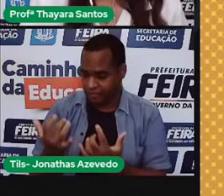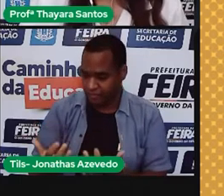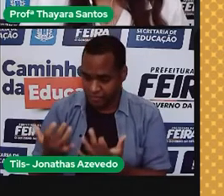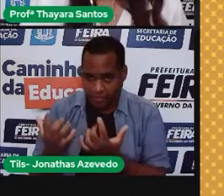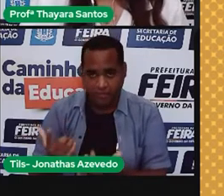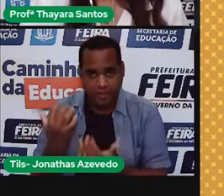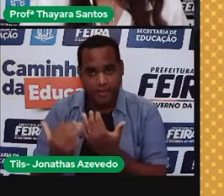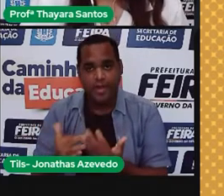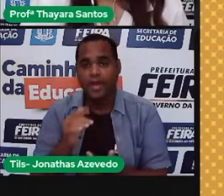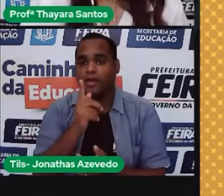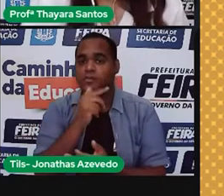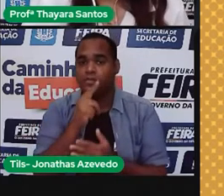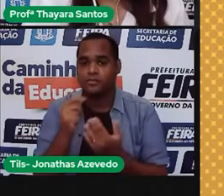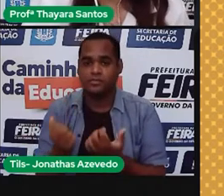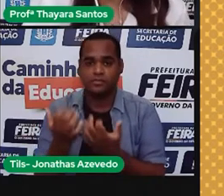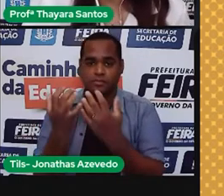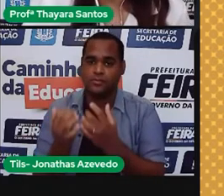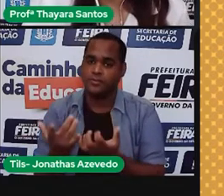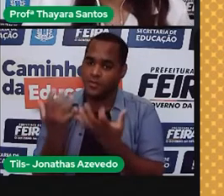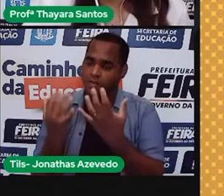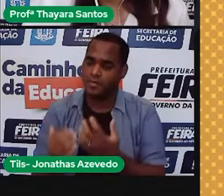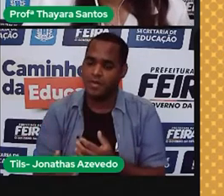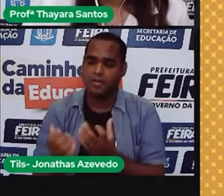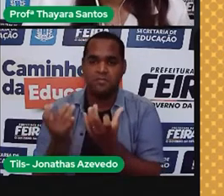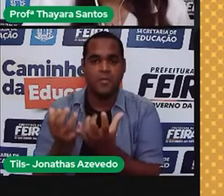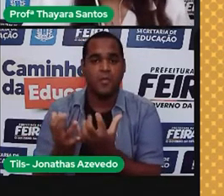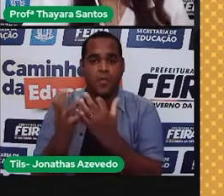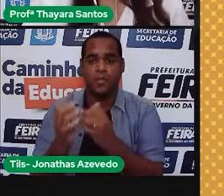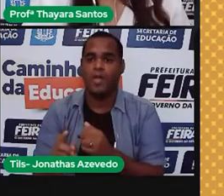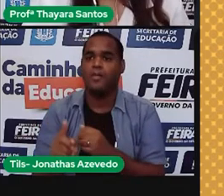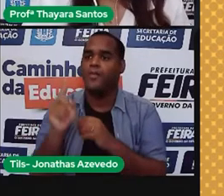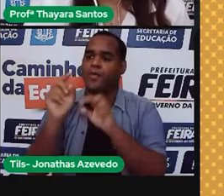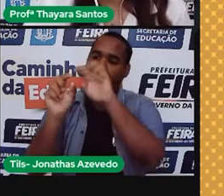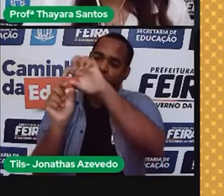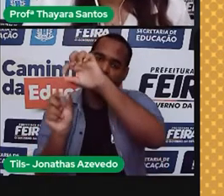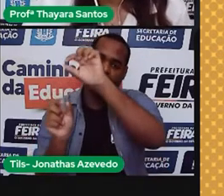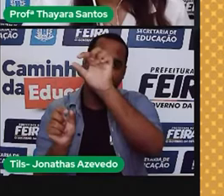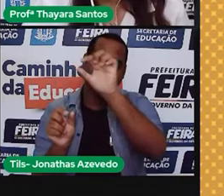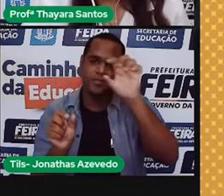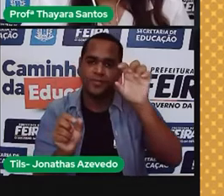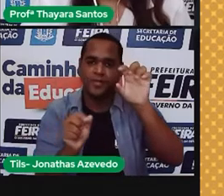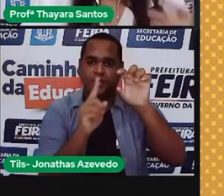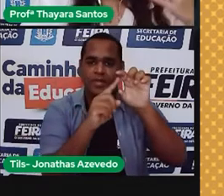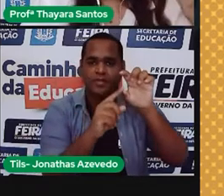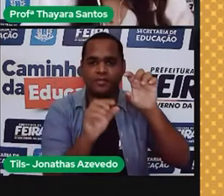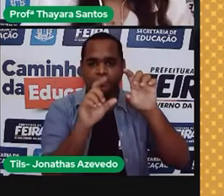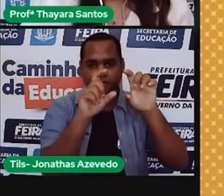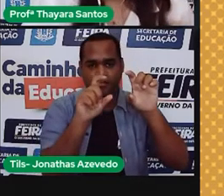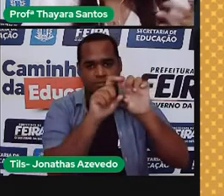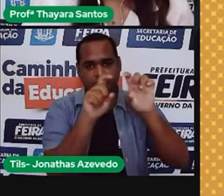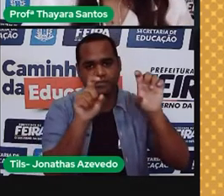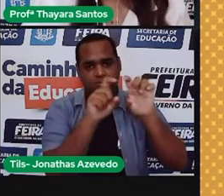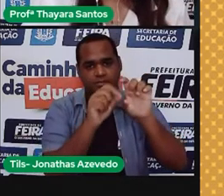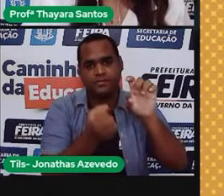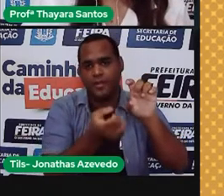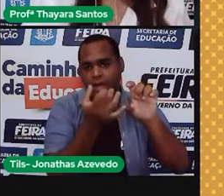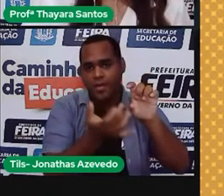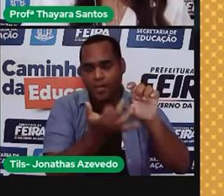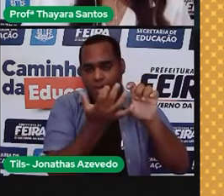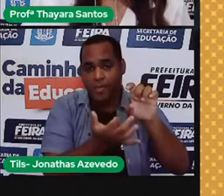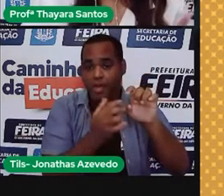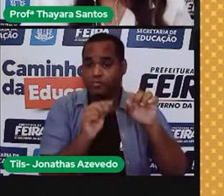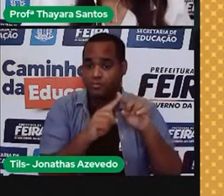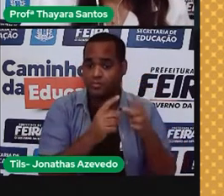estão fazendo com que ela gere um movimento aqui nesse cilindro, no pistão aqui do cilindro. Isso inclusive é o que acontece nos